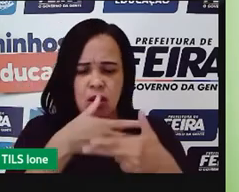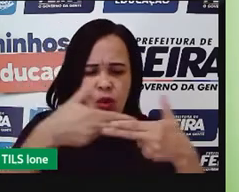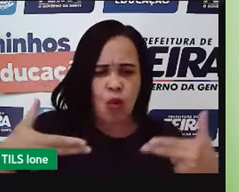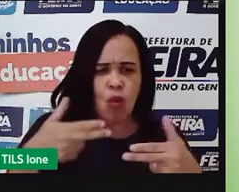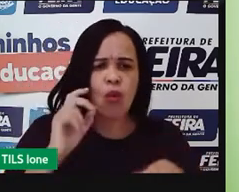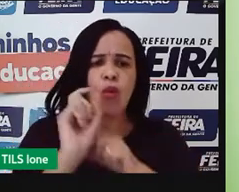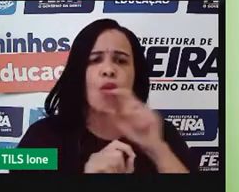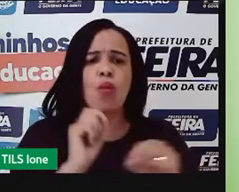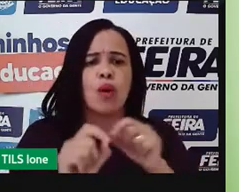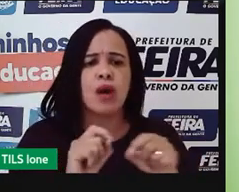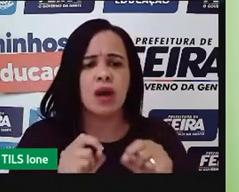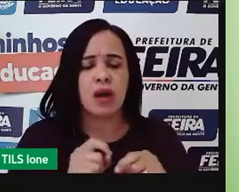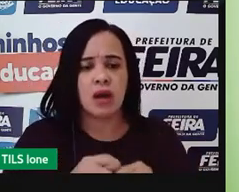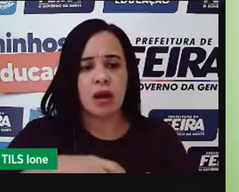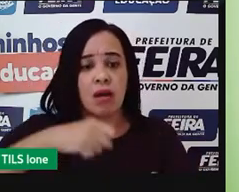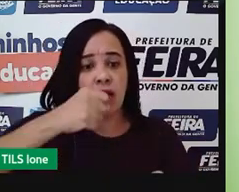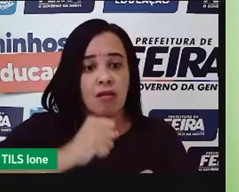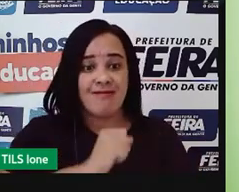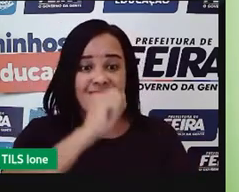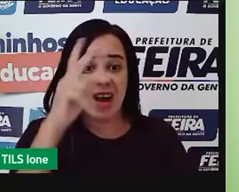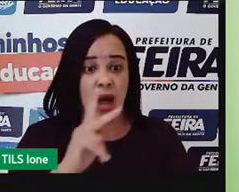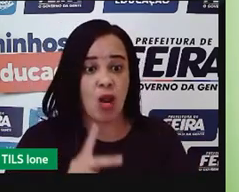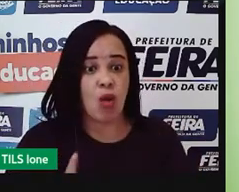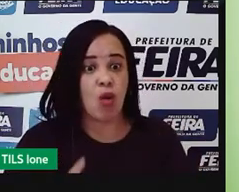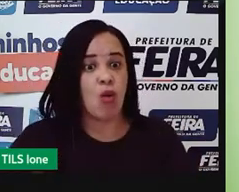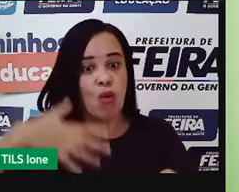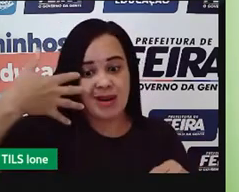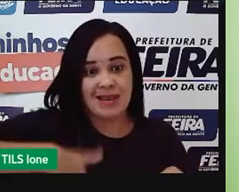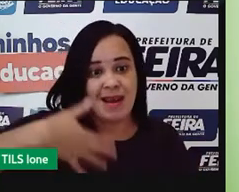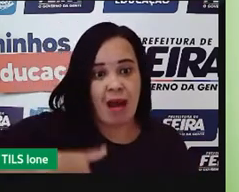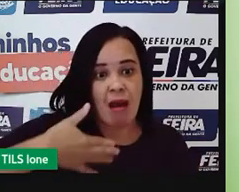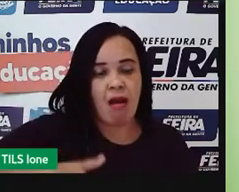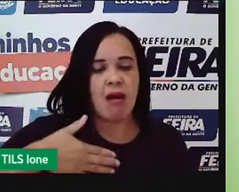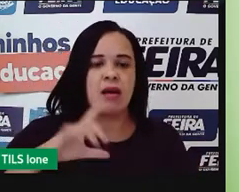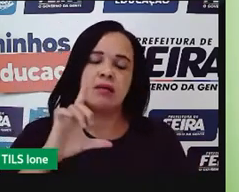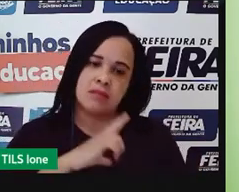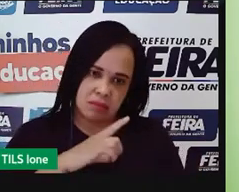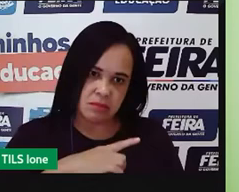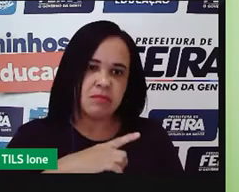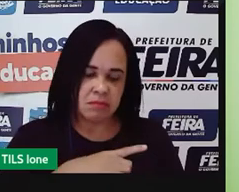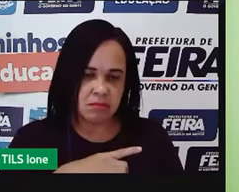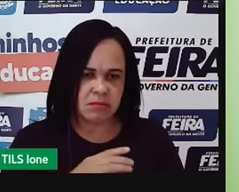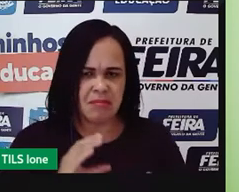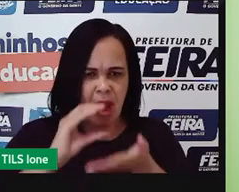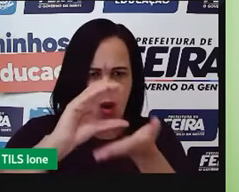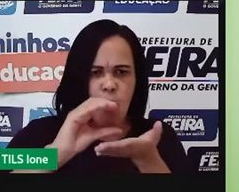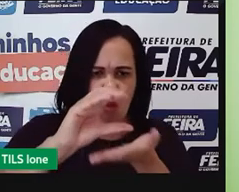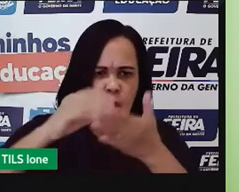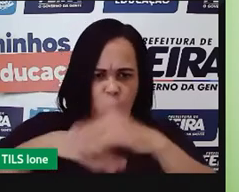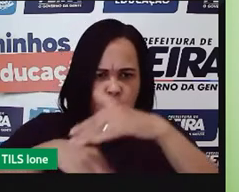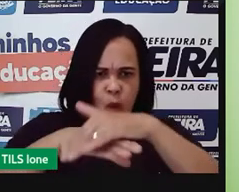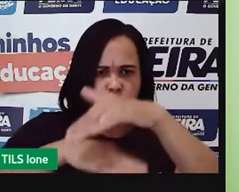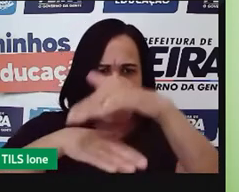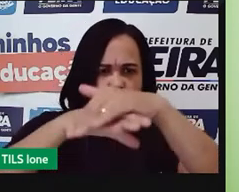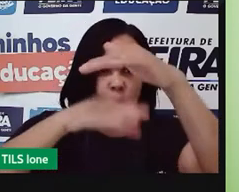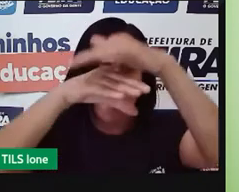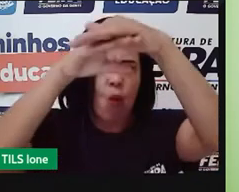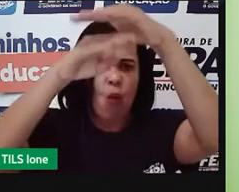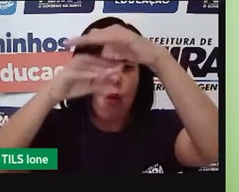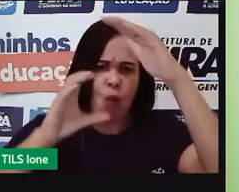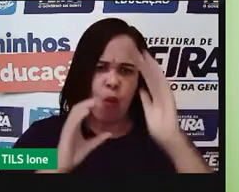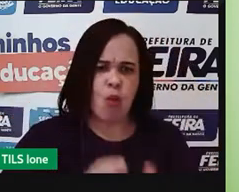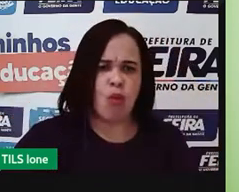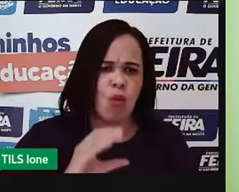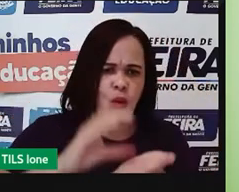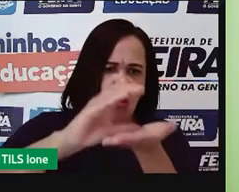têm o valor lá contado nas bolsas de valores. E essa produção, às vezes, aqui, a pessoa que